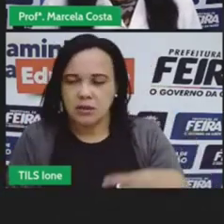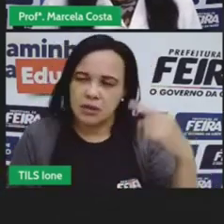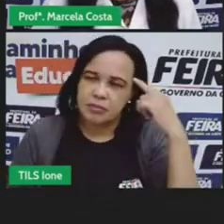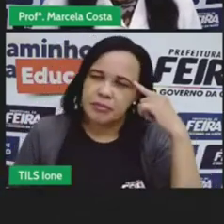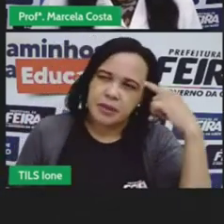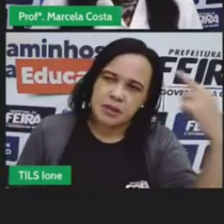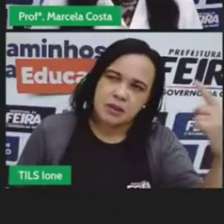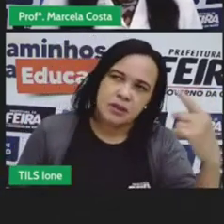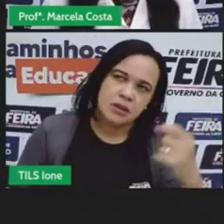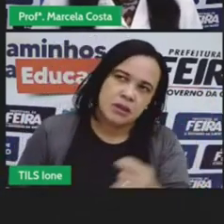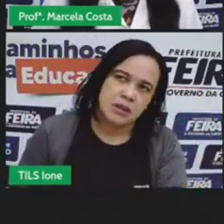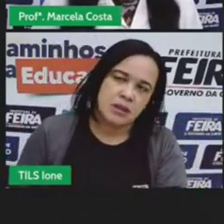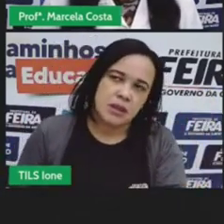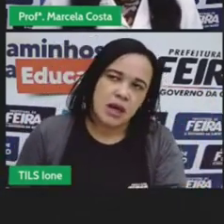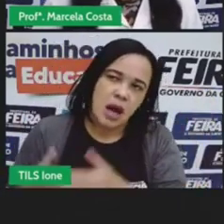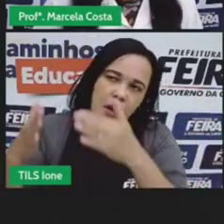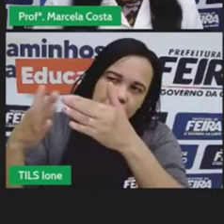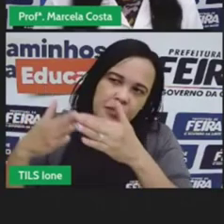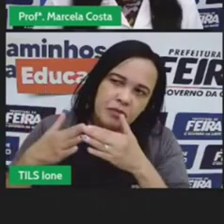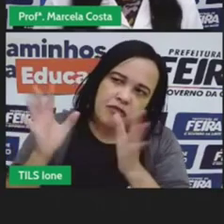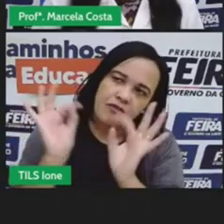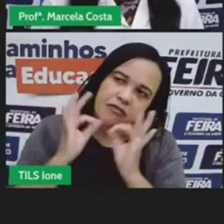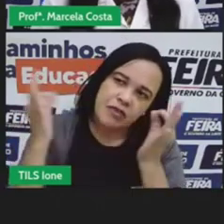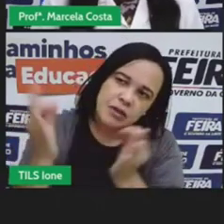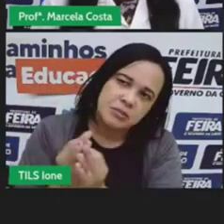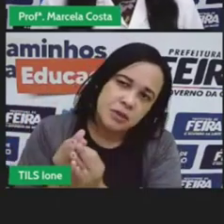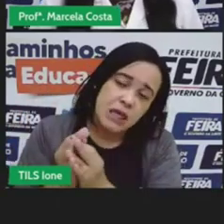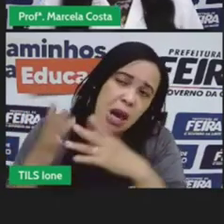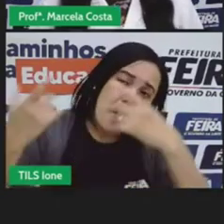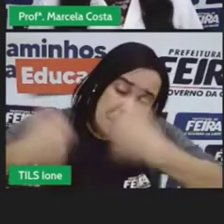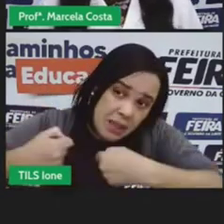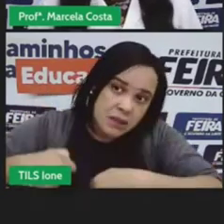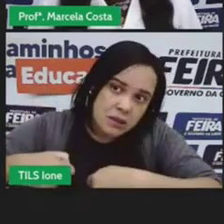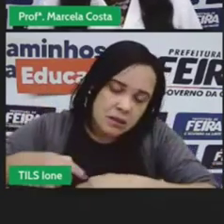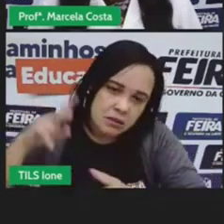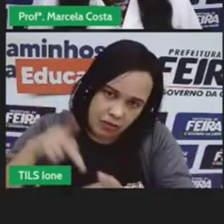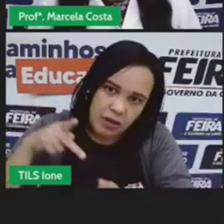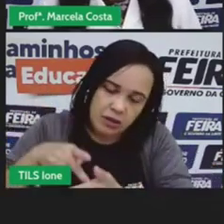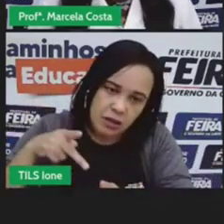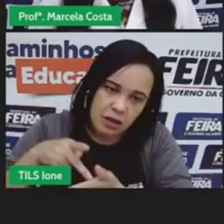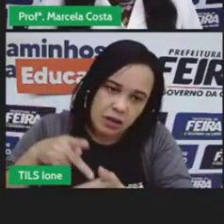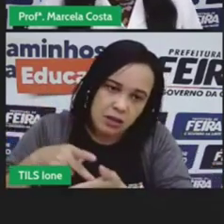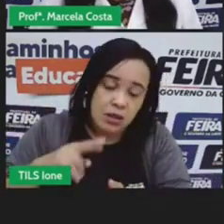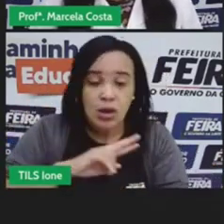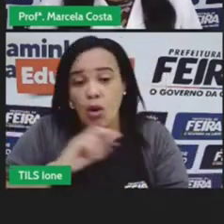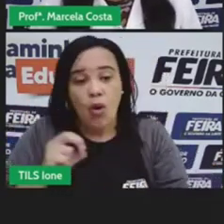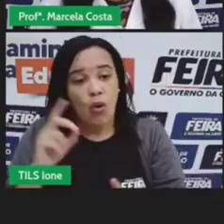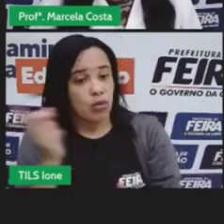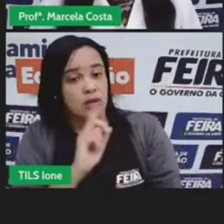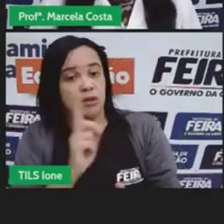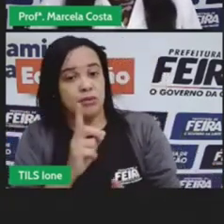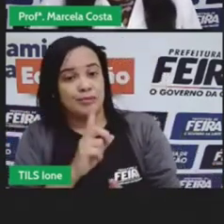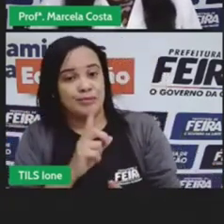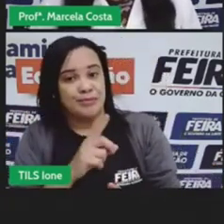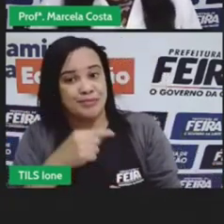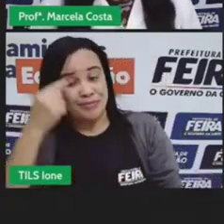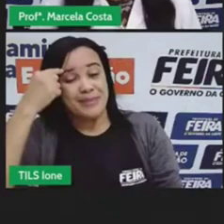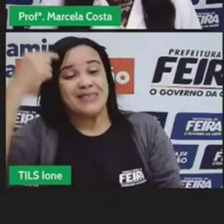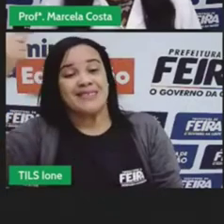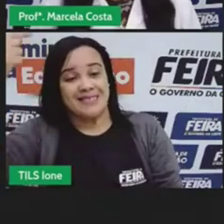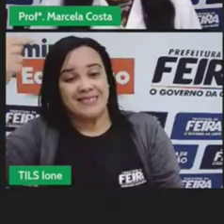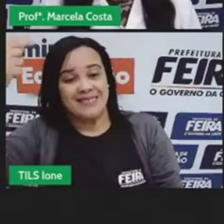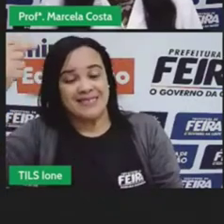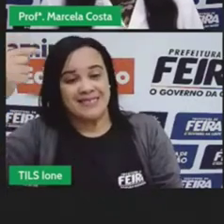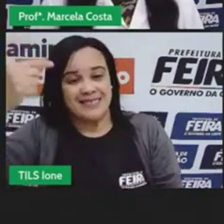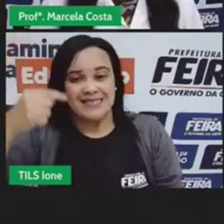responsáveis vocês devem conversar se o valor o custo financeiro